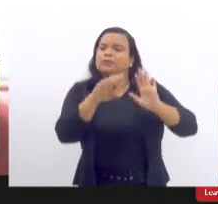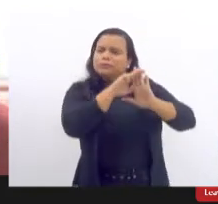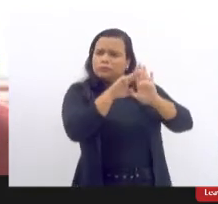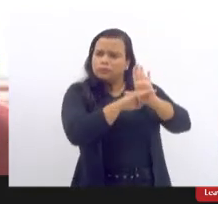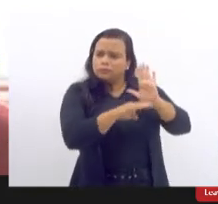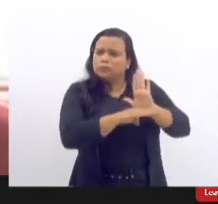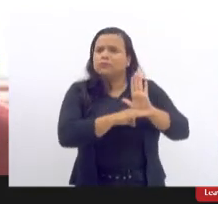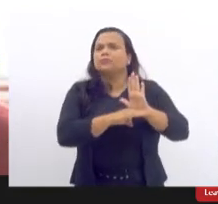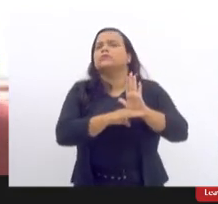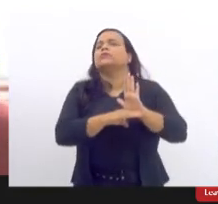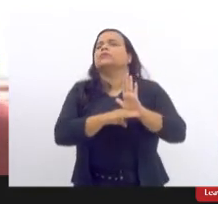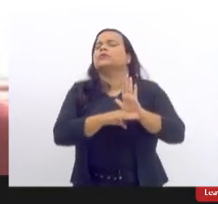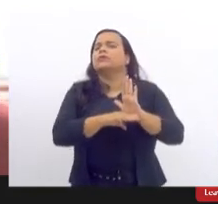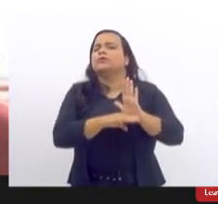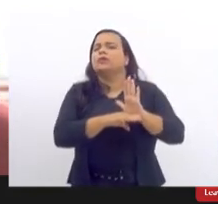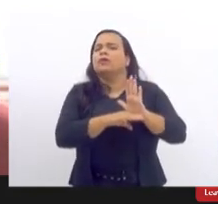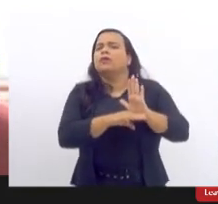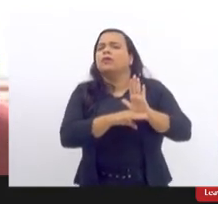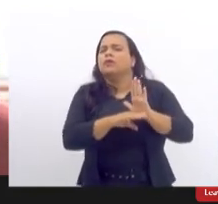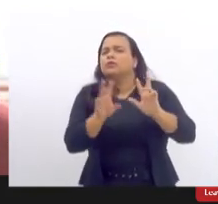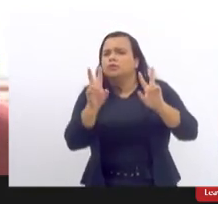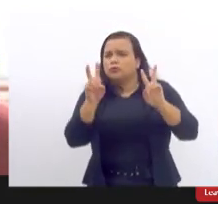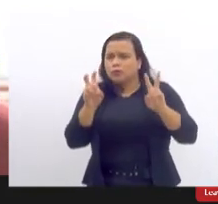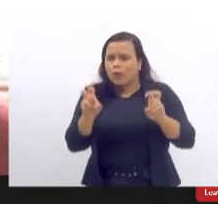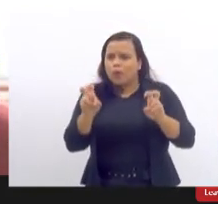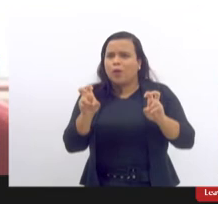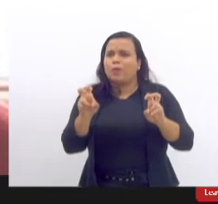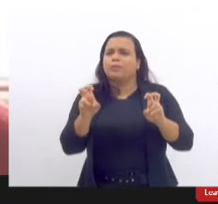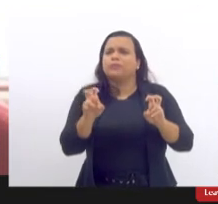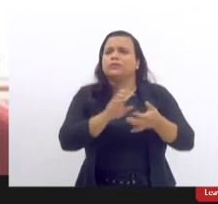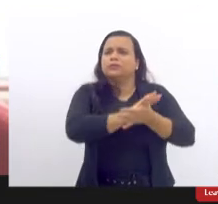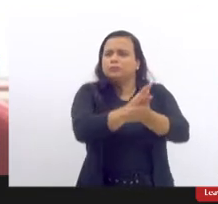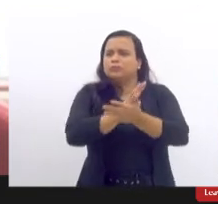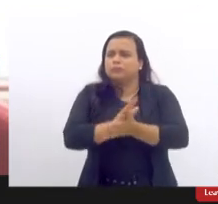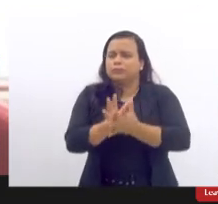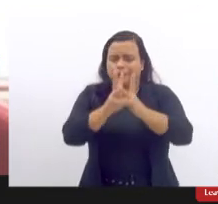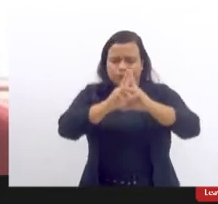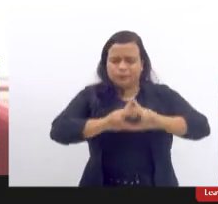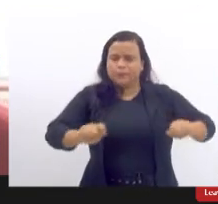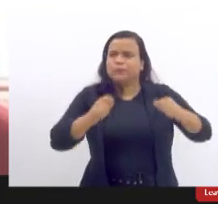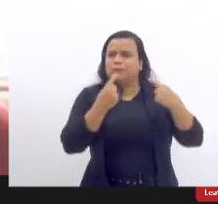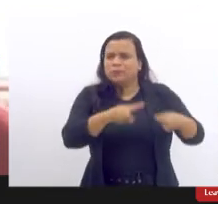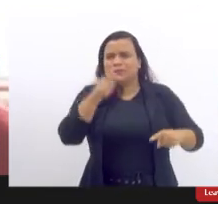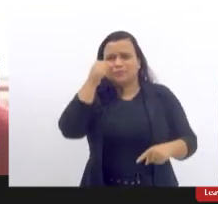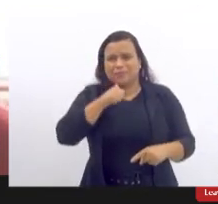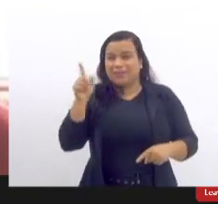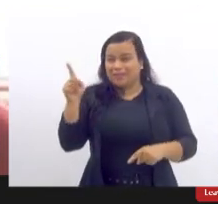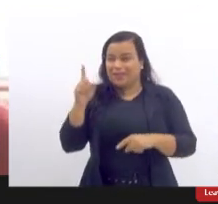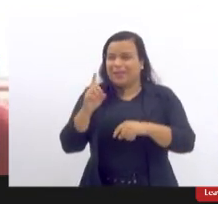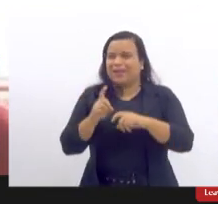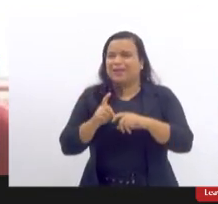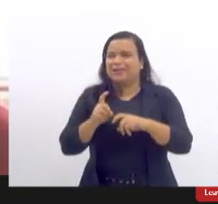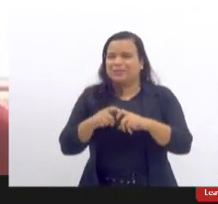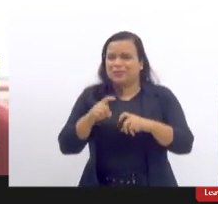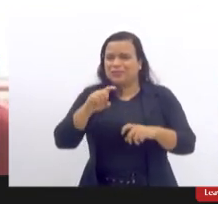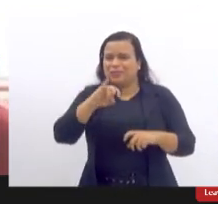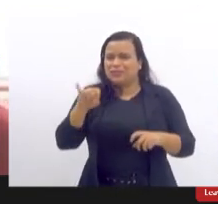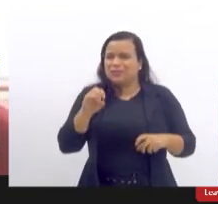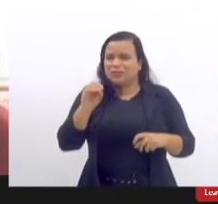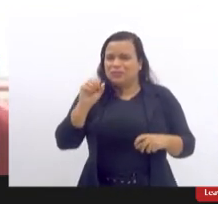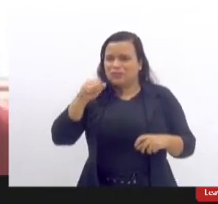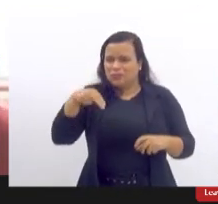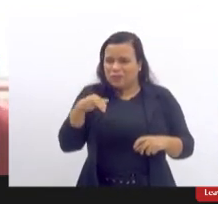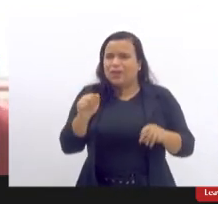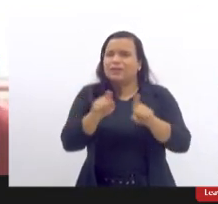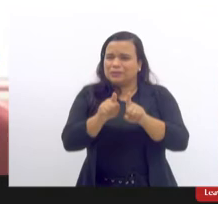convenção sobre eliminação de todas as formas de discriminação contra a mulher a doutora Joana falou aí que se é uma questão de